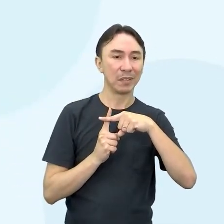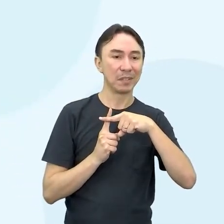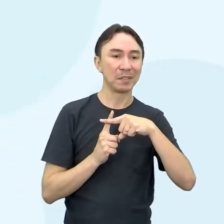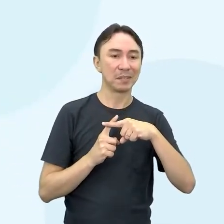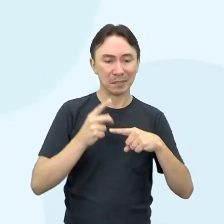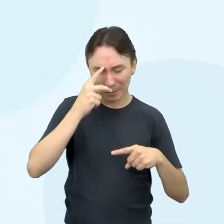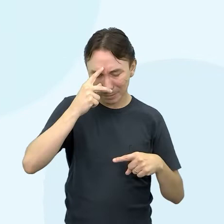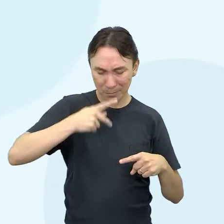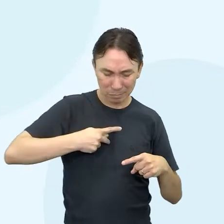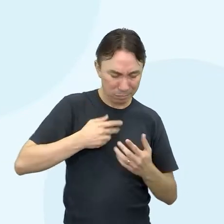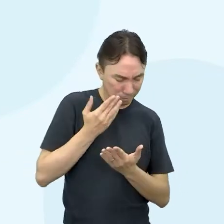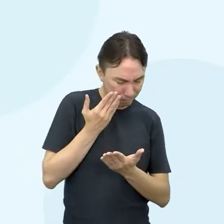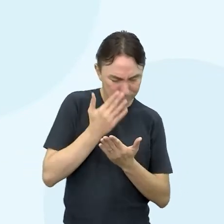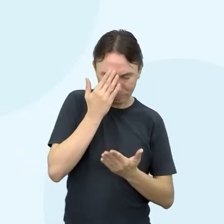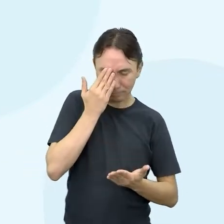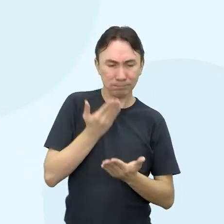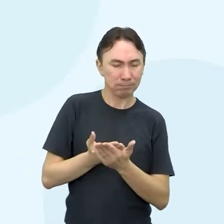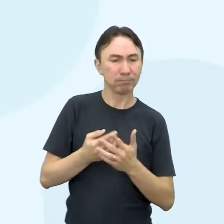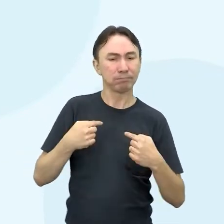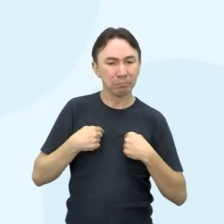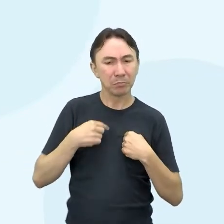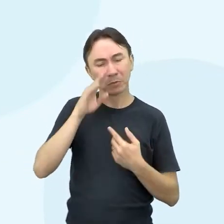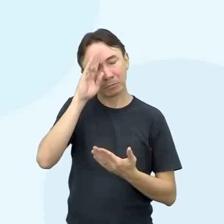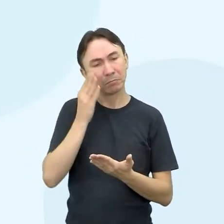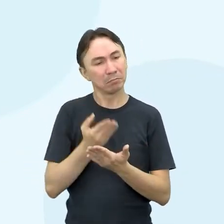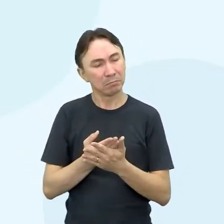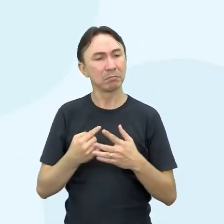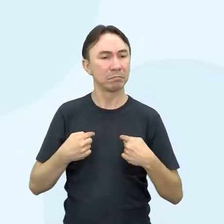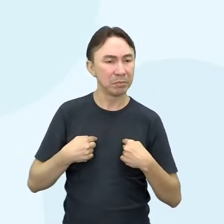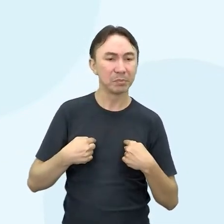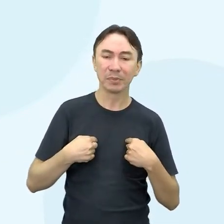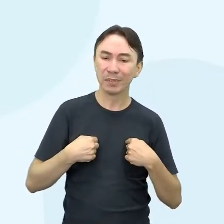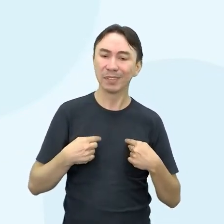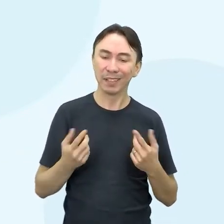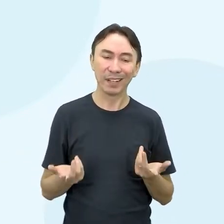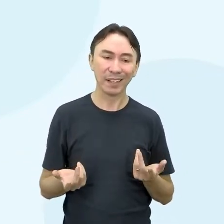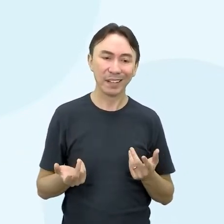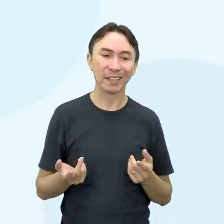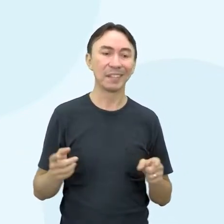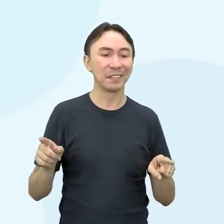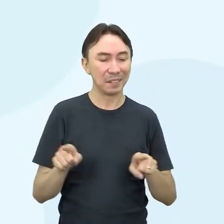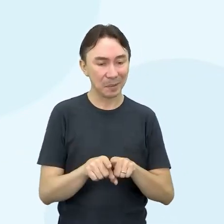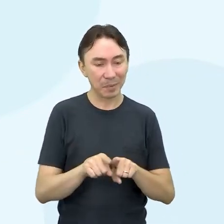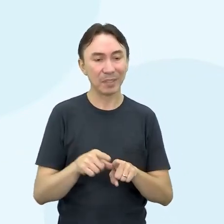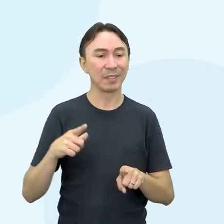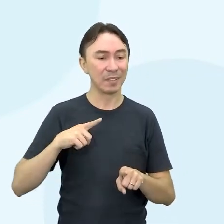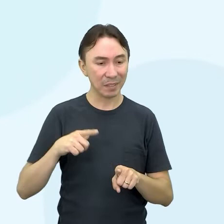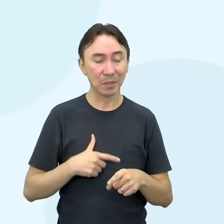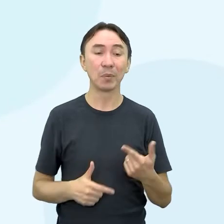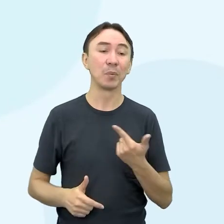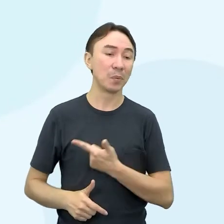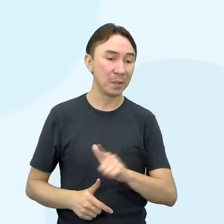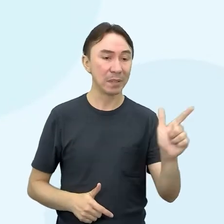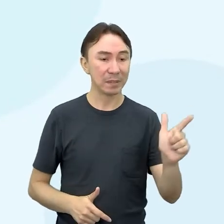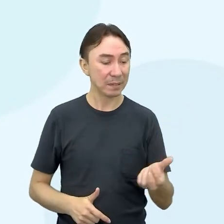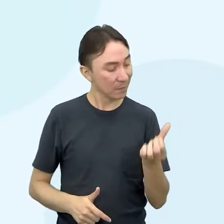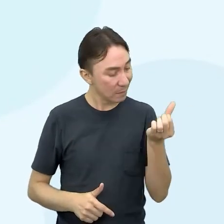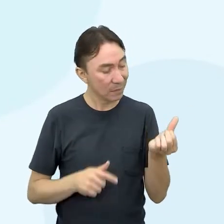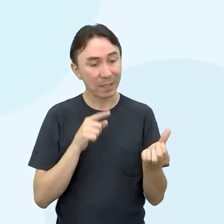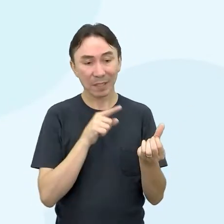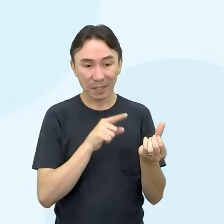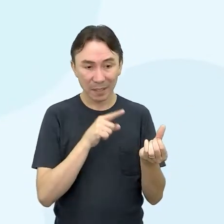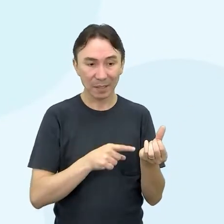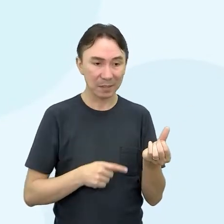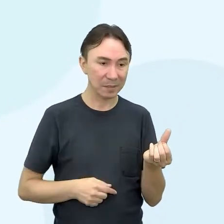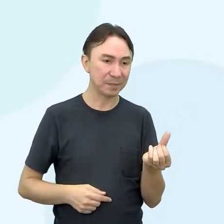pode ser fortalecida através de uma outra característica. Que característica que é essa? A cognição, né? E